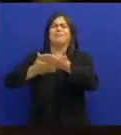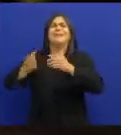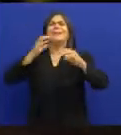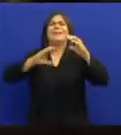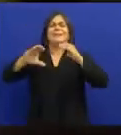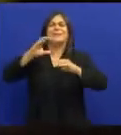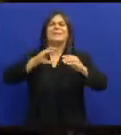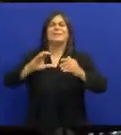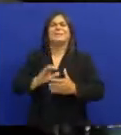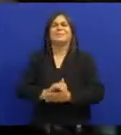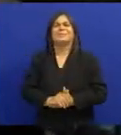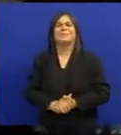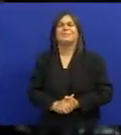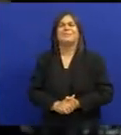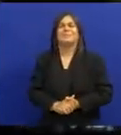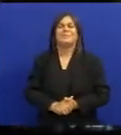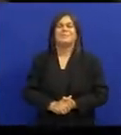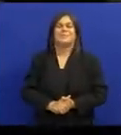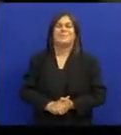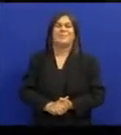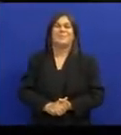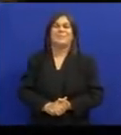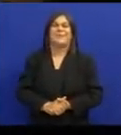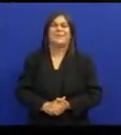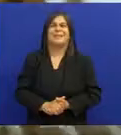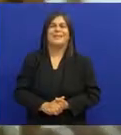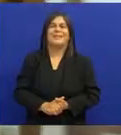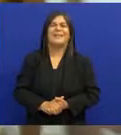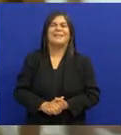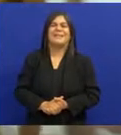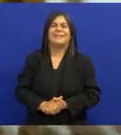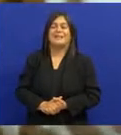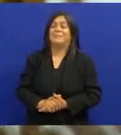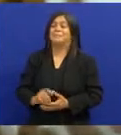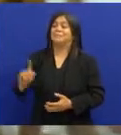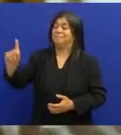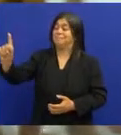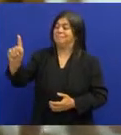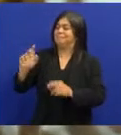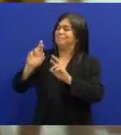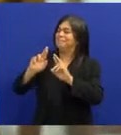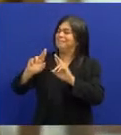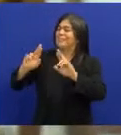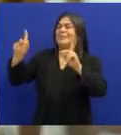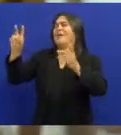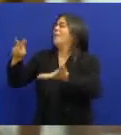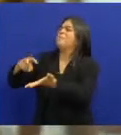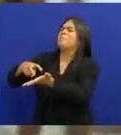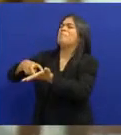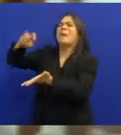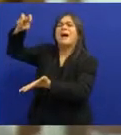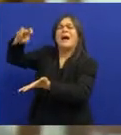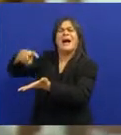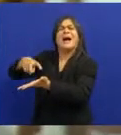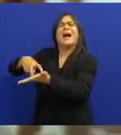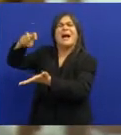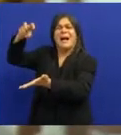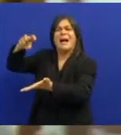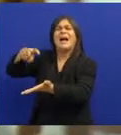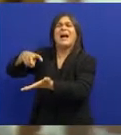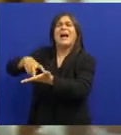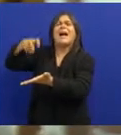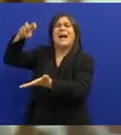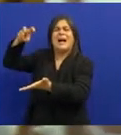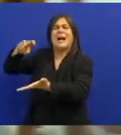E pulava que só um aguarriba Ele veio com a dança diferente E pulava